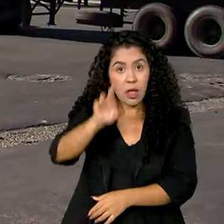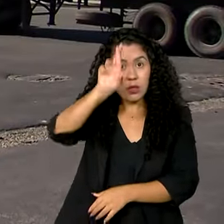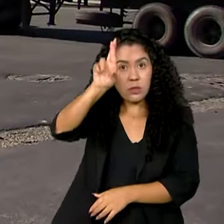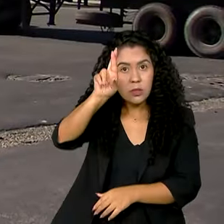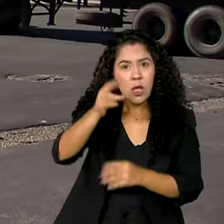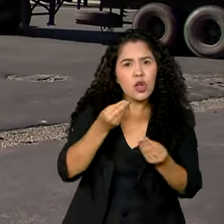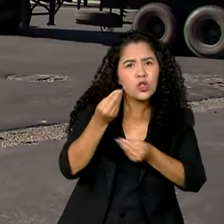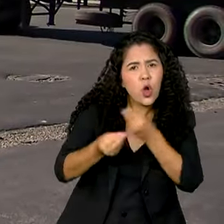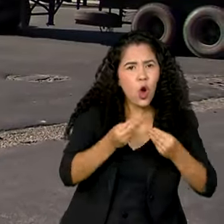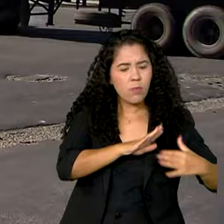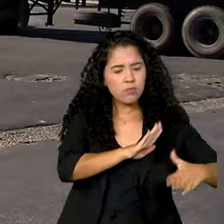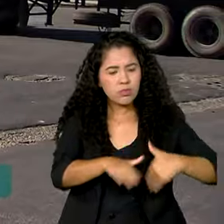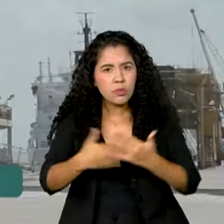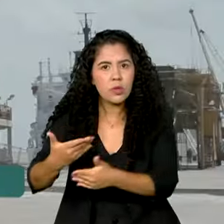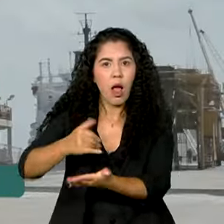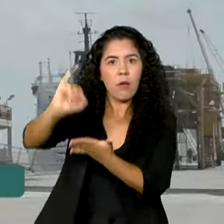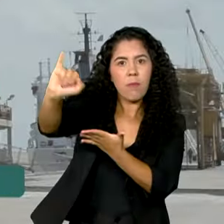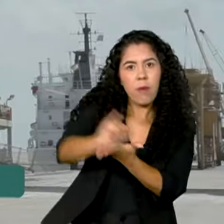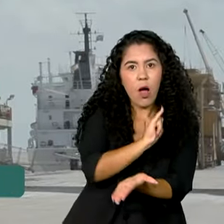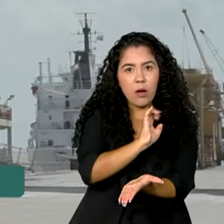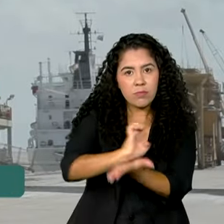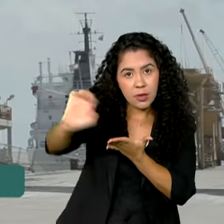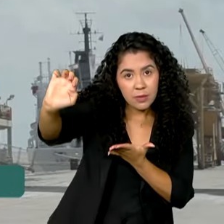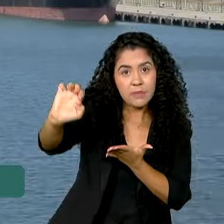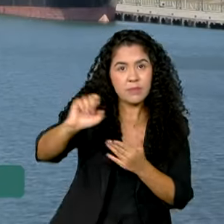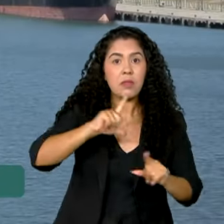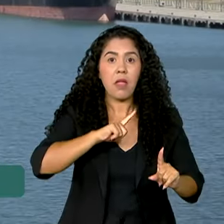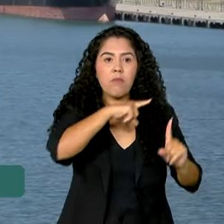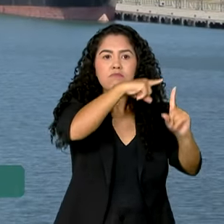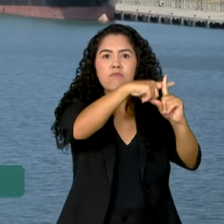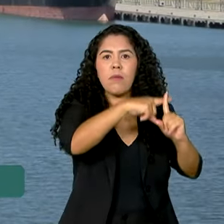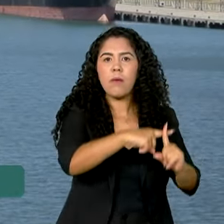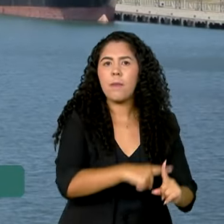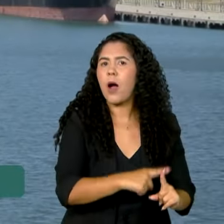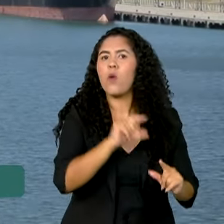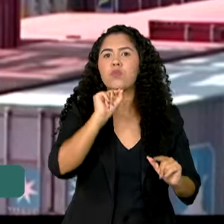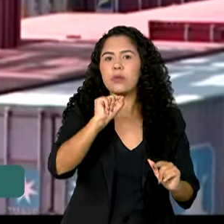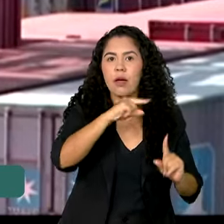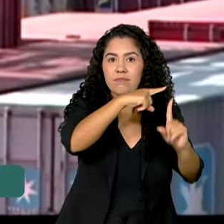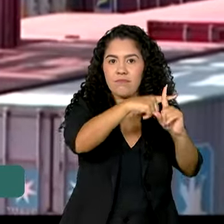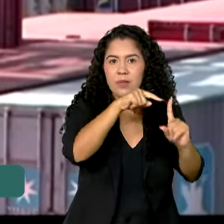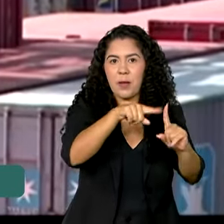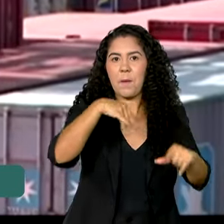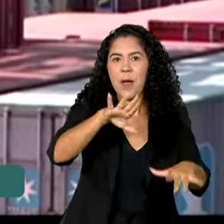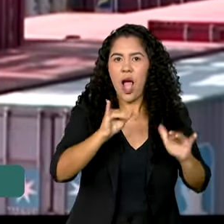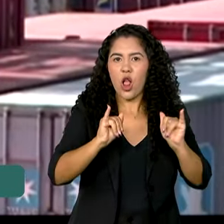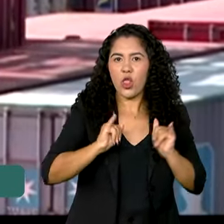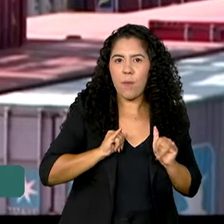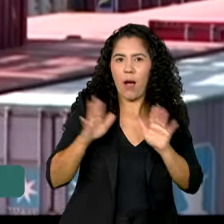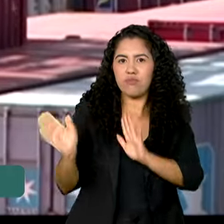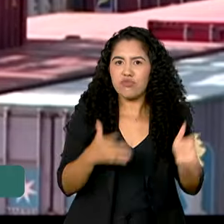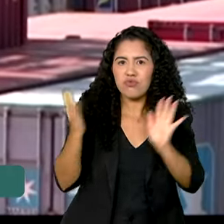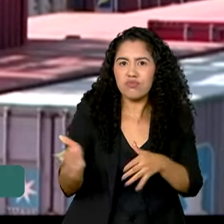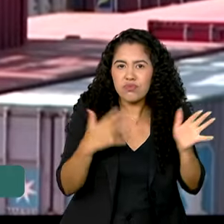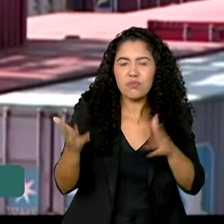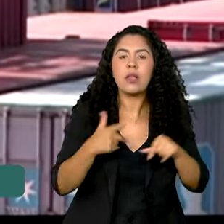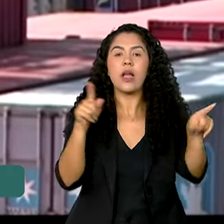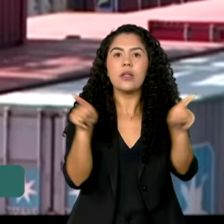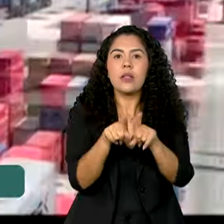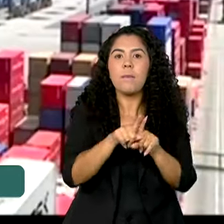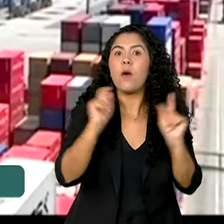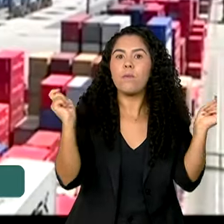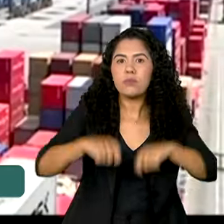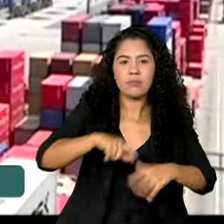e de importação de produtos. Entre as vantagens estão a automação e a possibilidade de vários órgãos